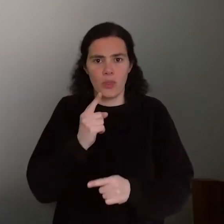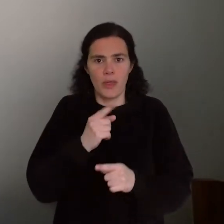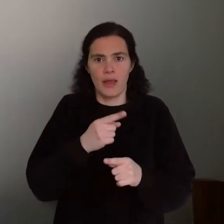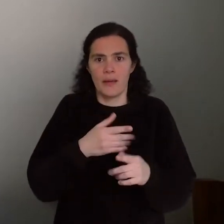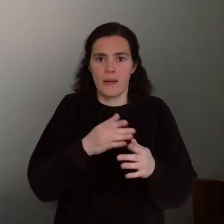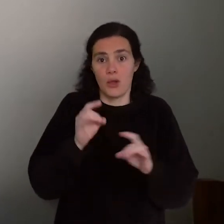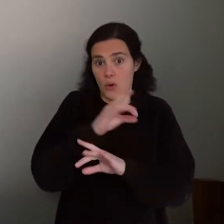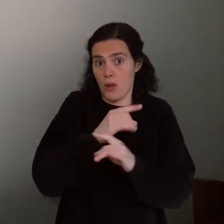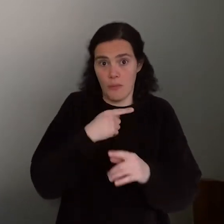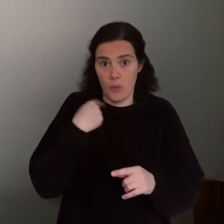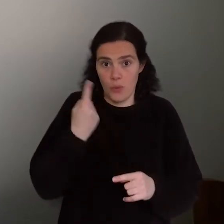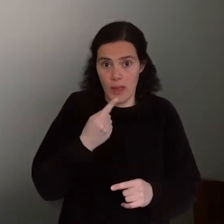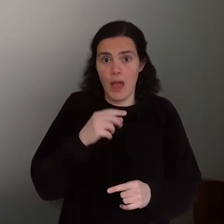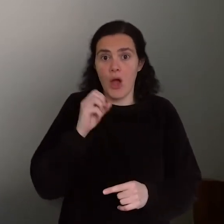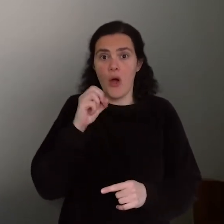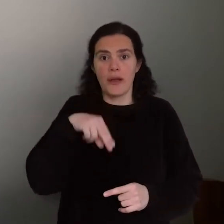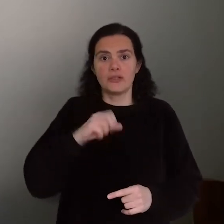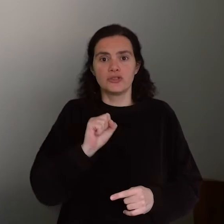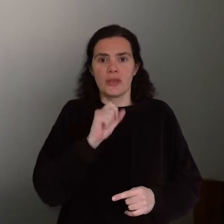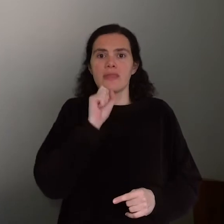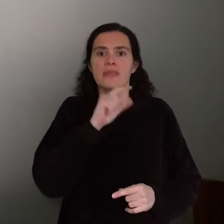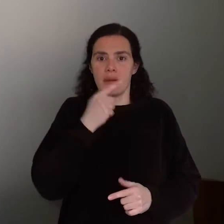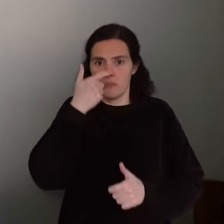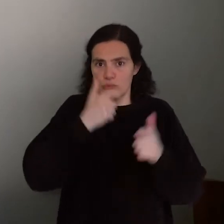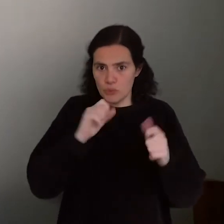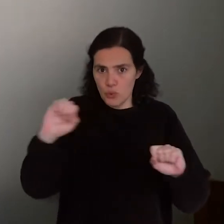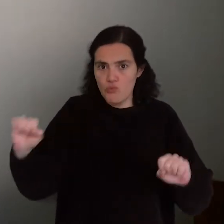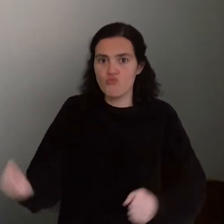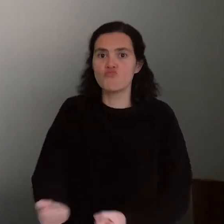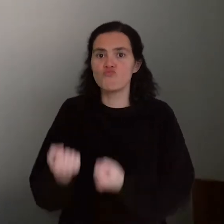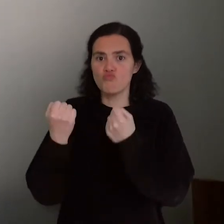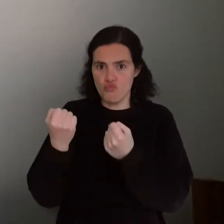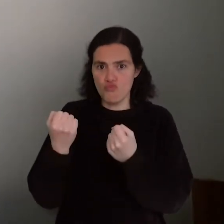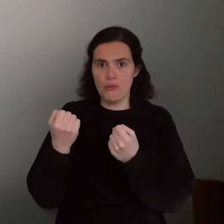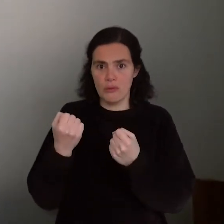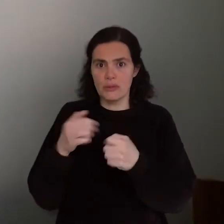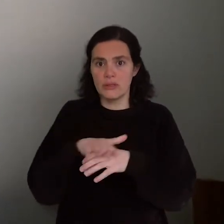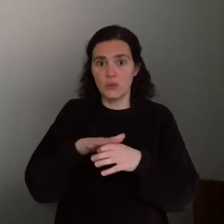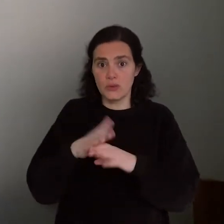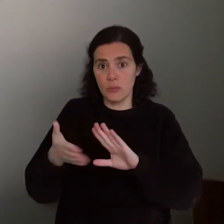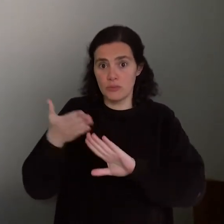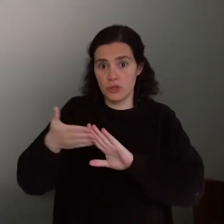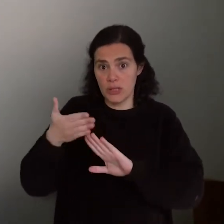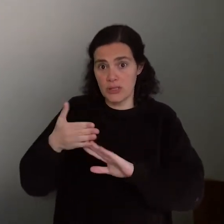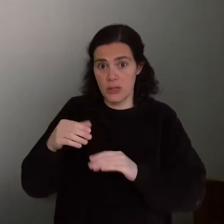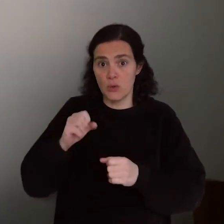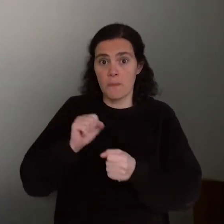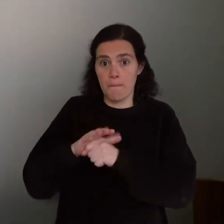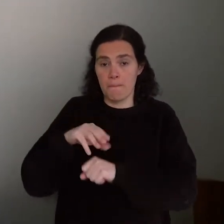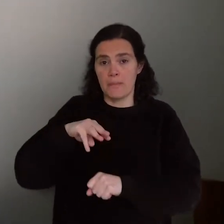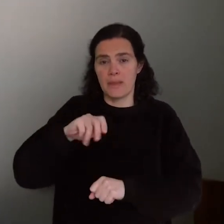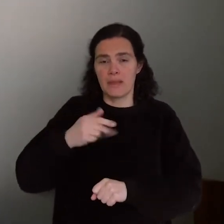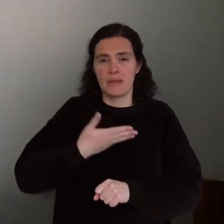mesmo que estas ONGs consigam resgatar pessoas em situação de emergência no Mediterrâneo Central,